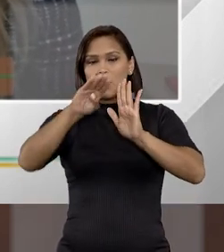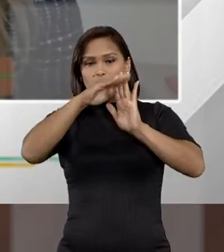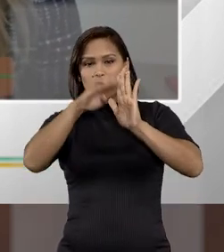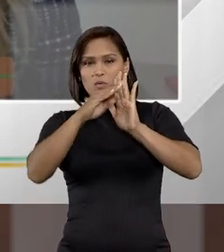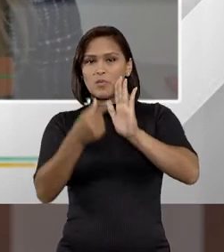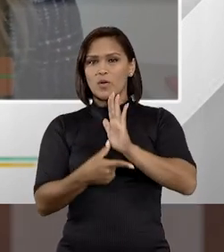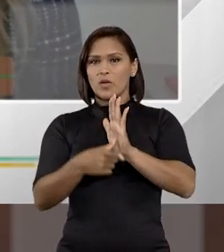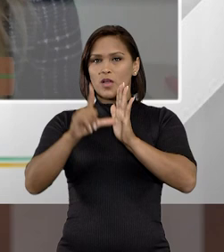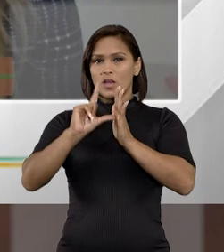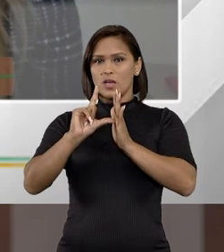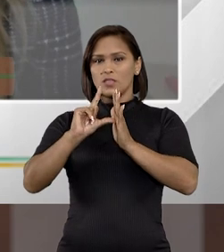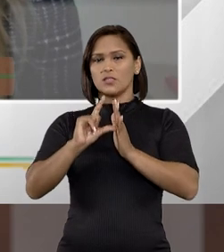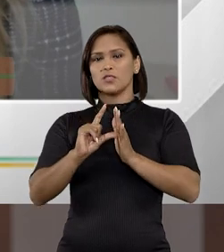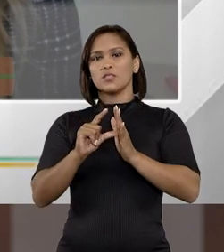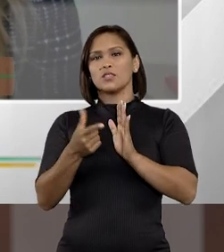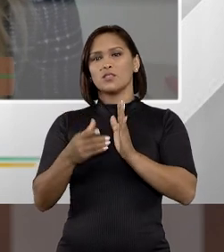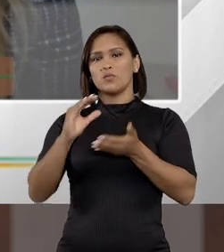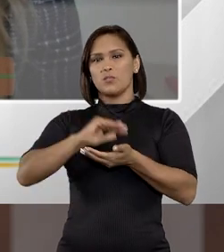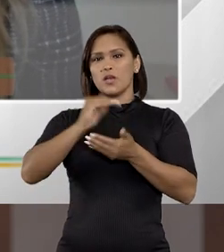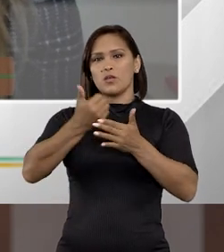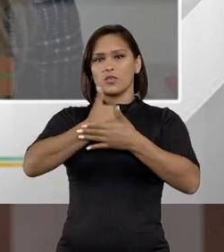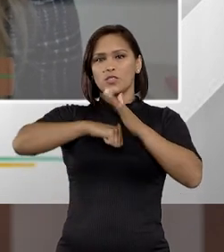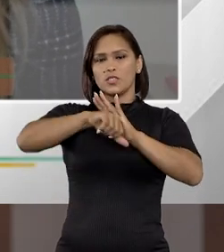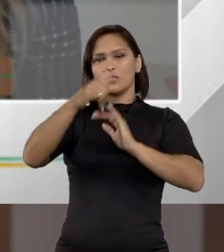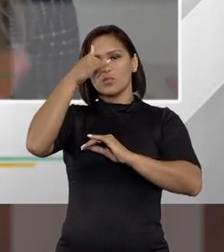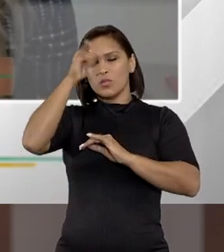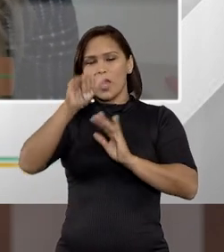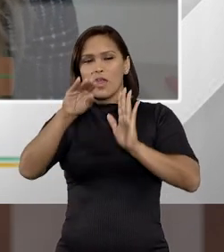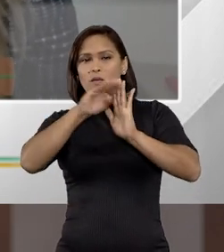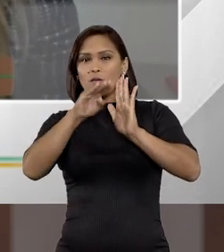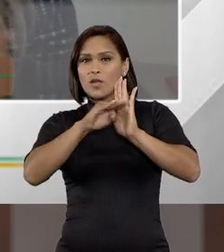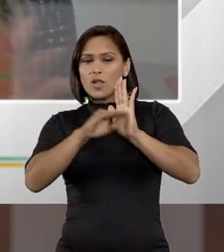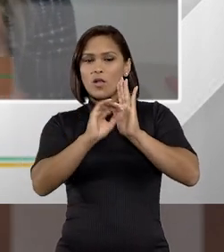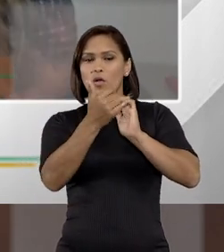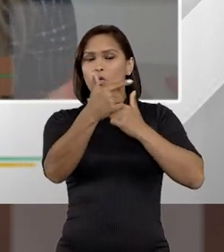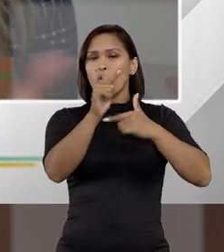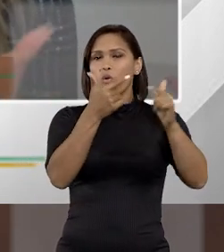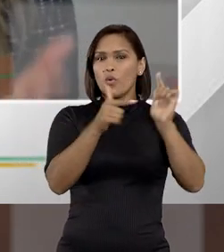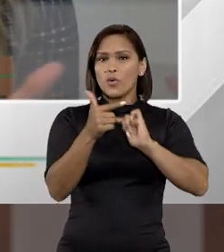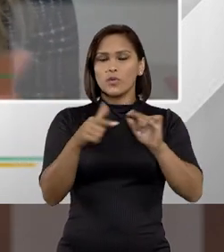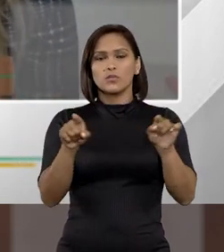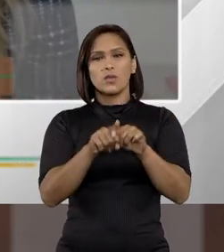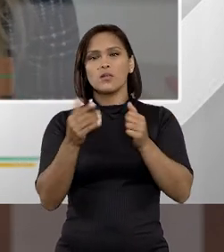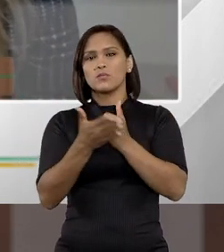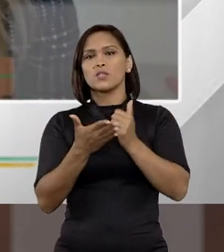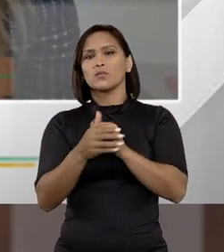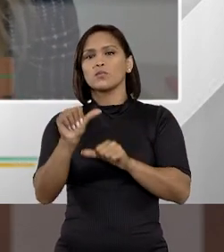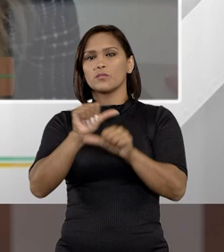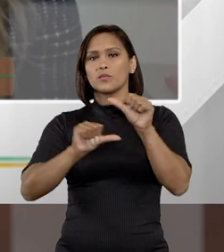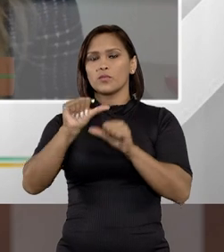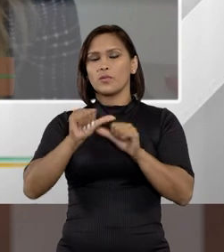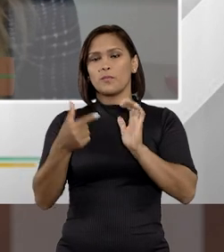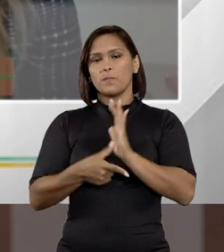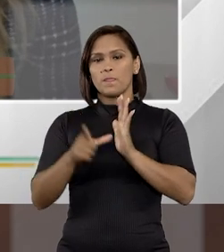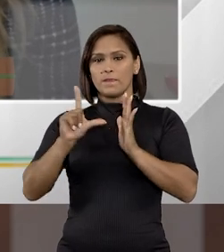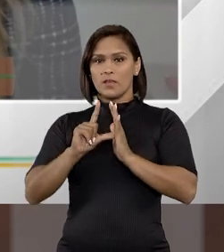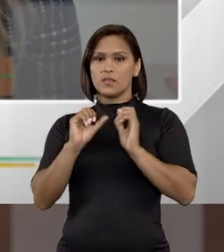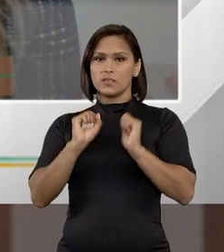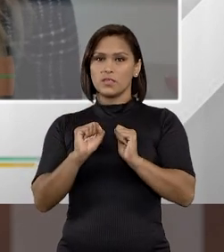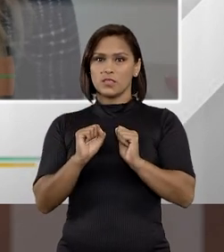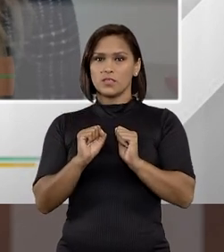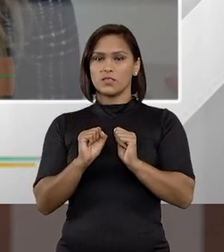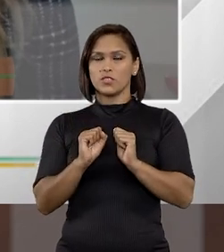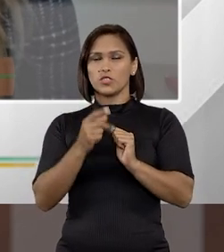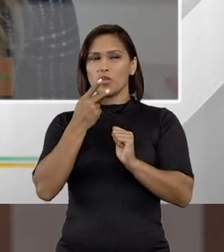condicional antes do pacote anticrime, ele tinha como um requisito, tinha outros requisitos, mas basicamente o que mudou? Ele tinha como